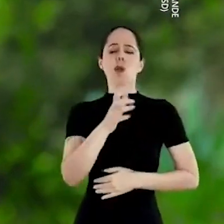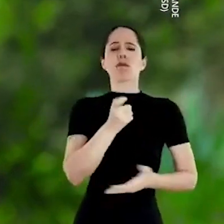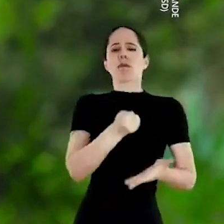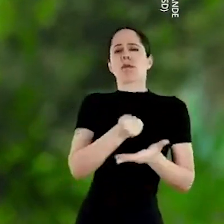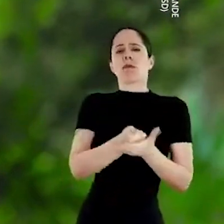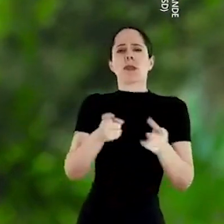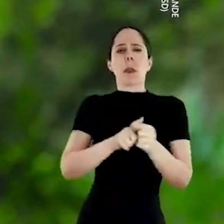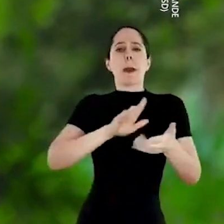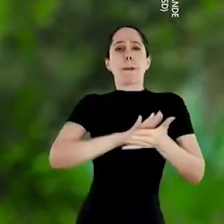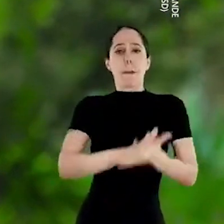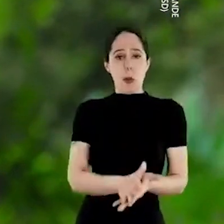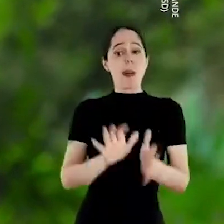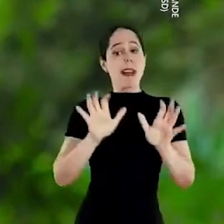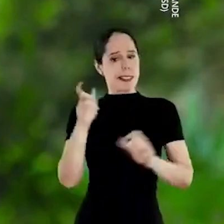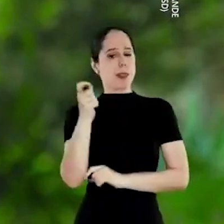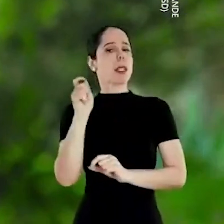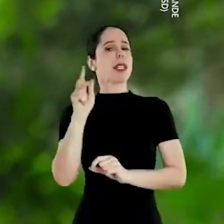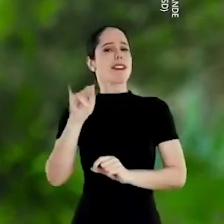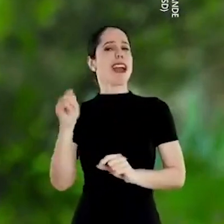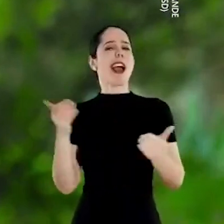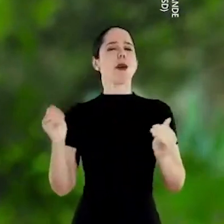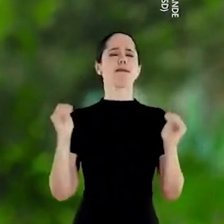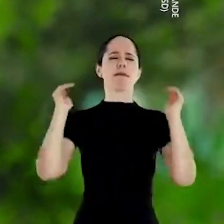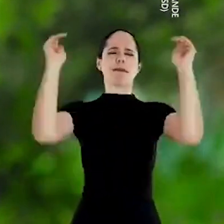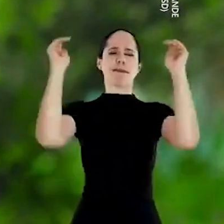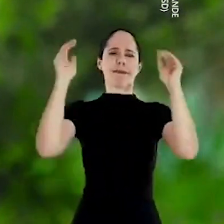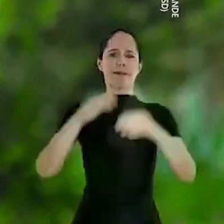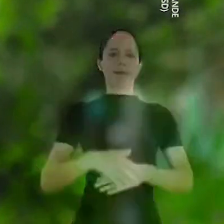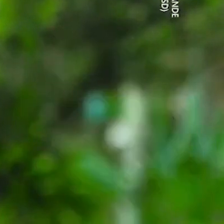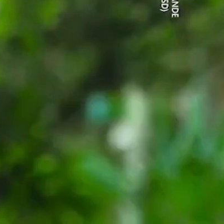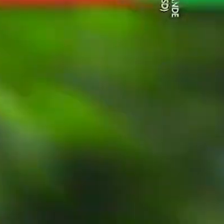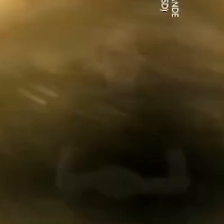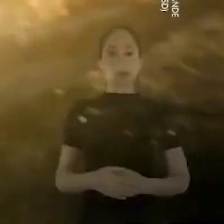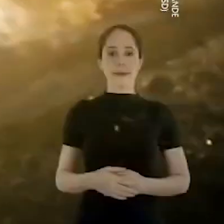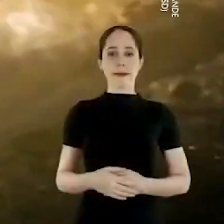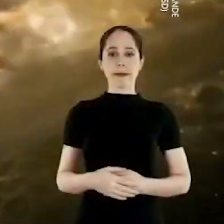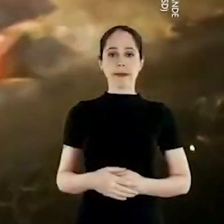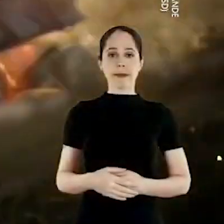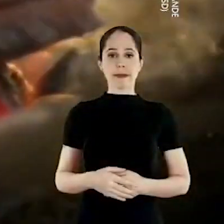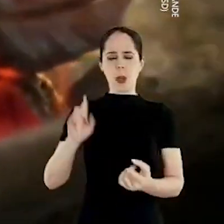contra a intolerância e o preconceito que agora vai falar mais alto.